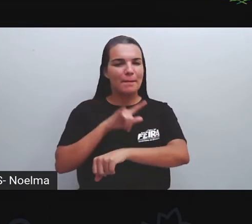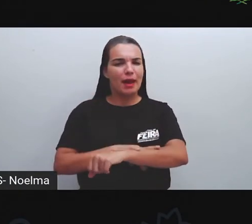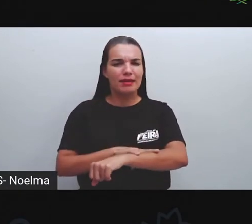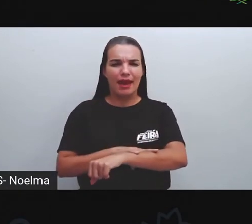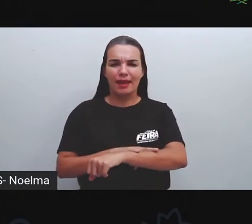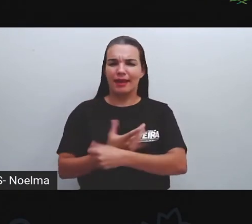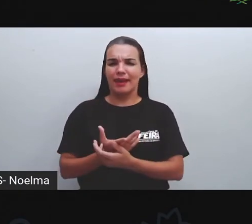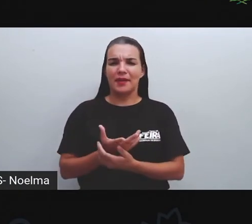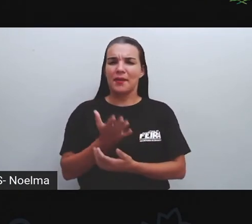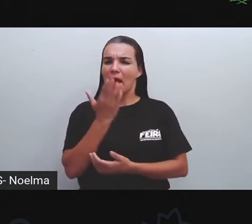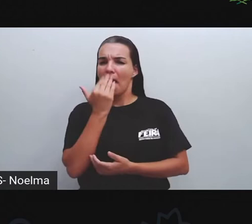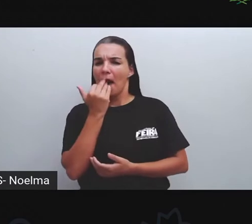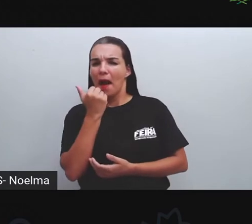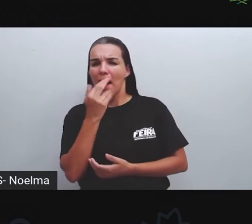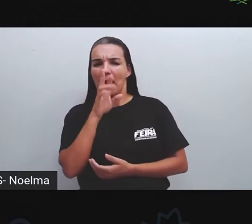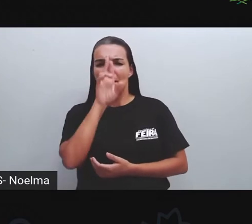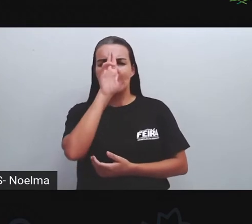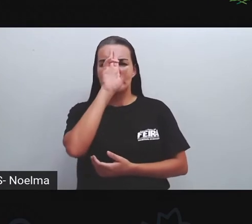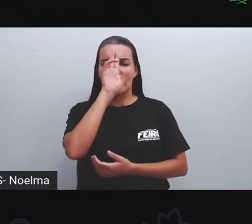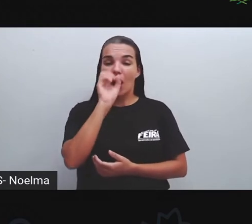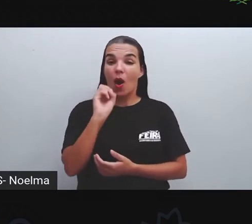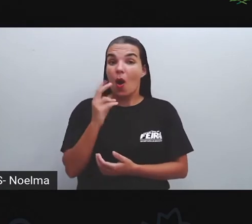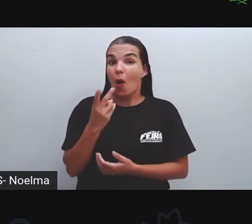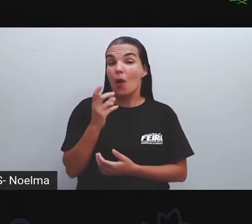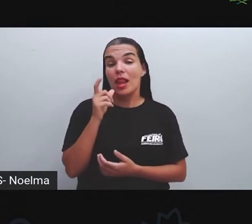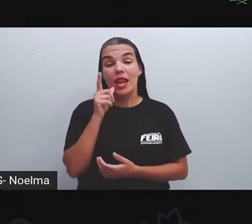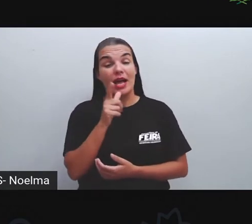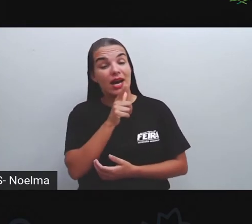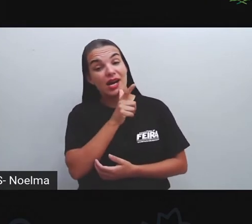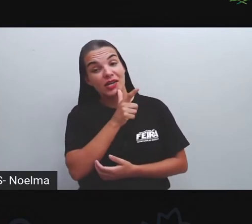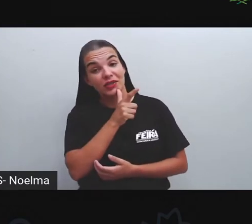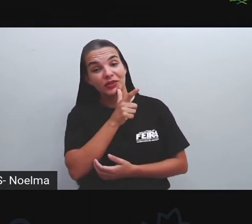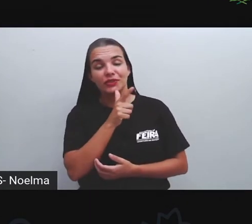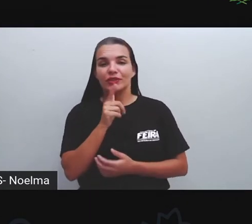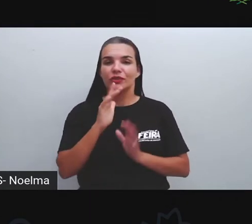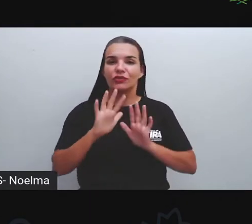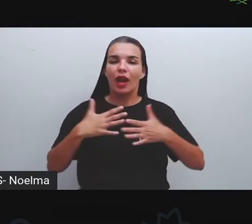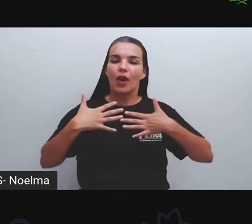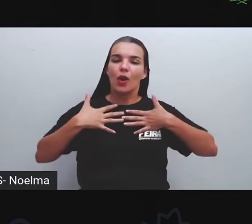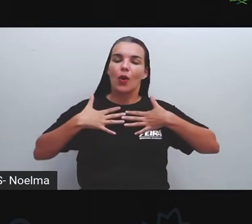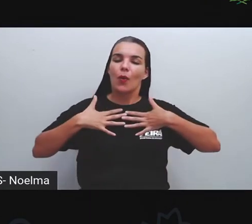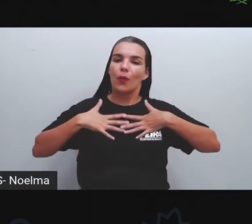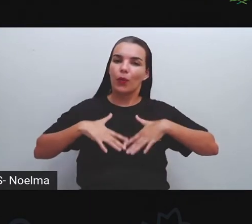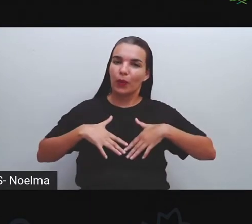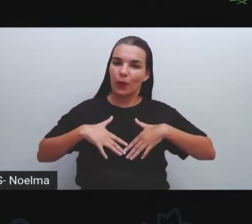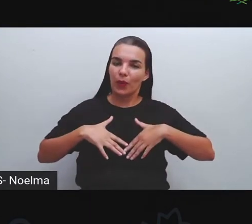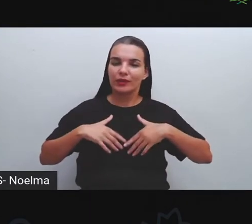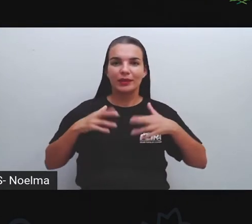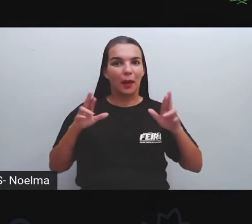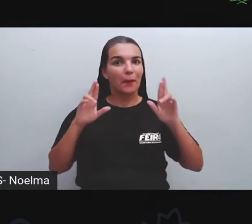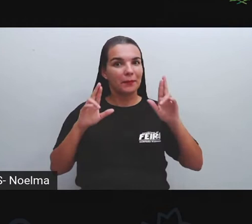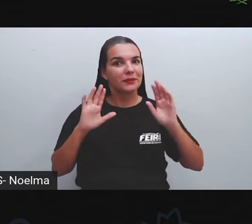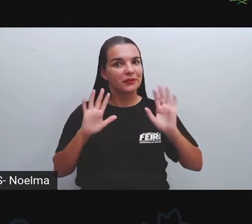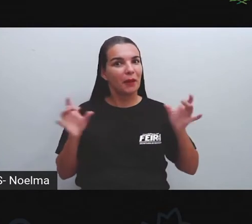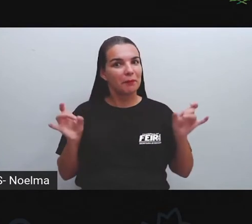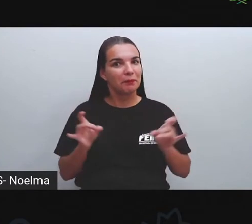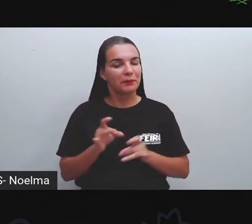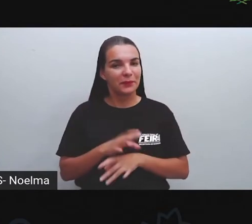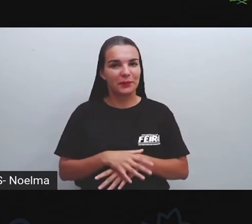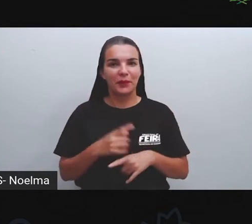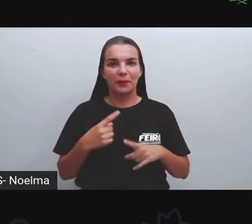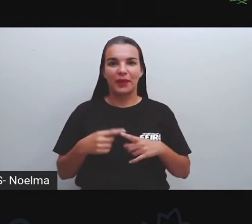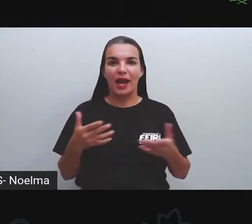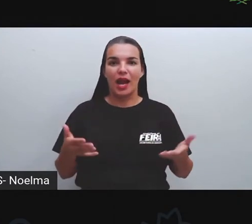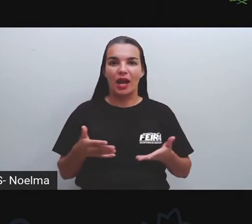almoçar, que não almoçou ainda, fazer um lanche, que almoçou e já estava com fome? Já descansaram? Eu espero que vocês tenham feito tudo isso,